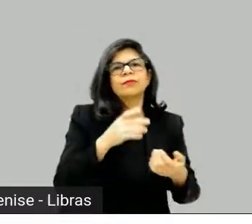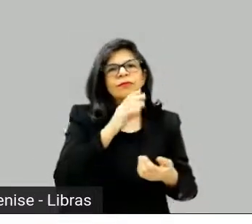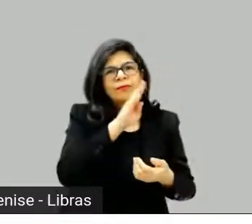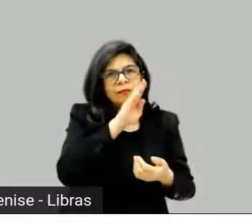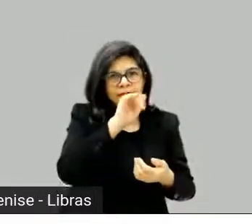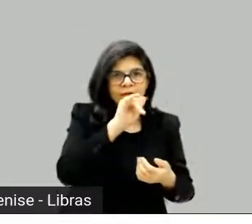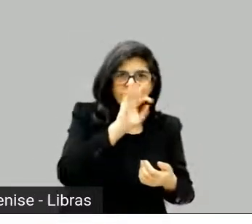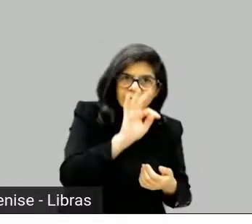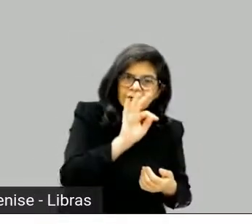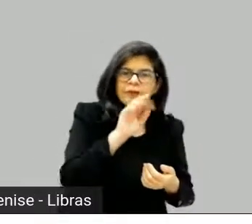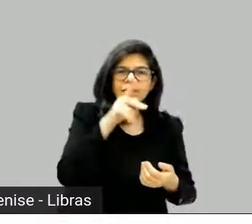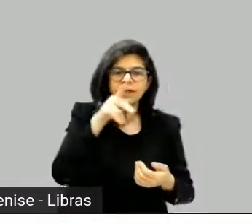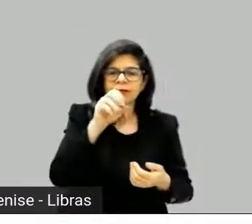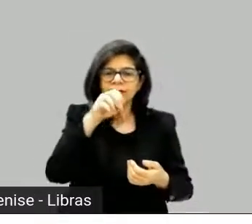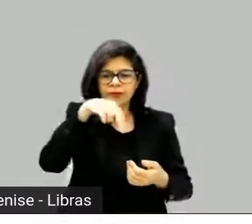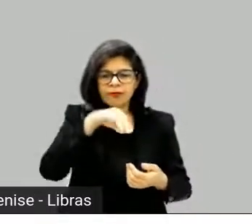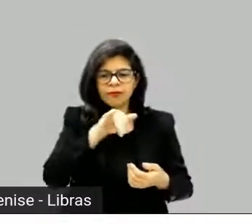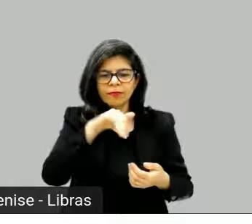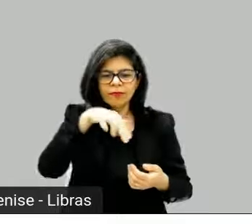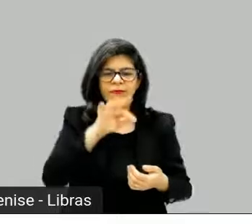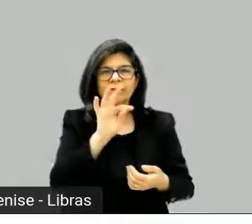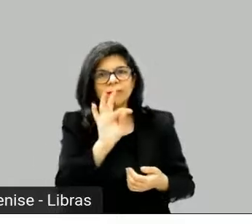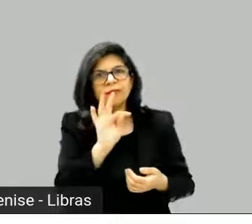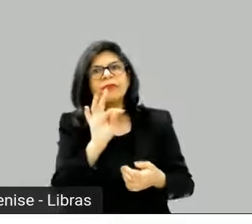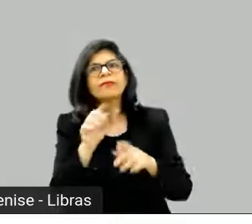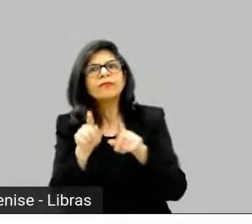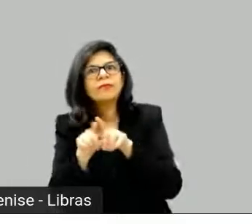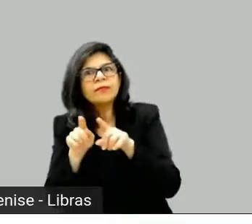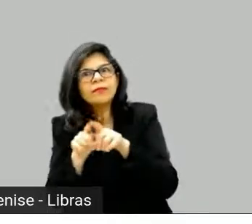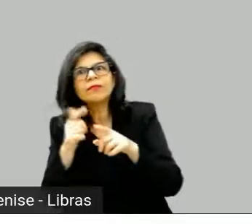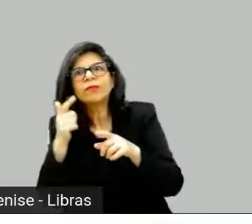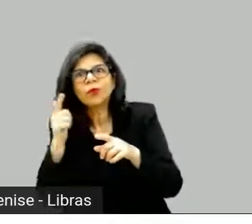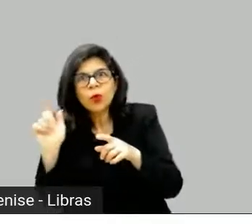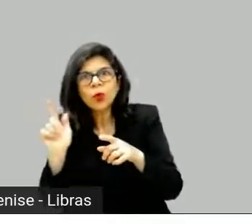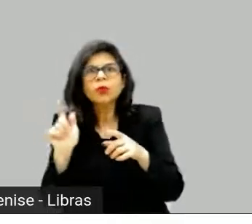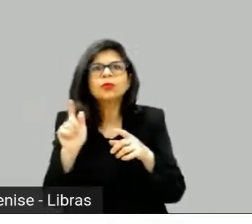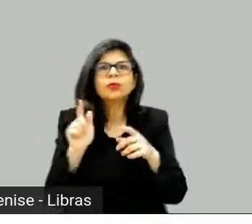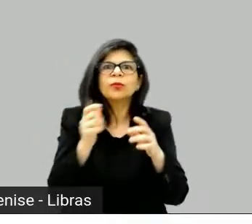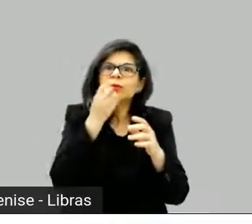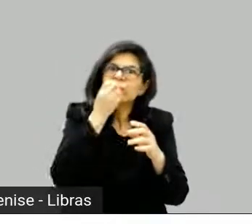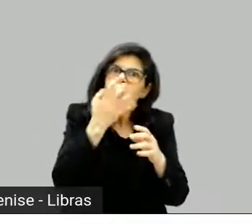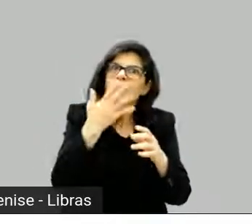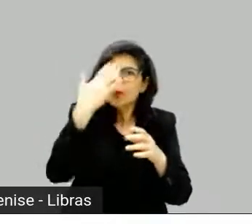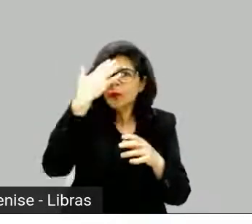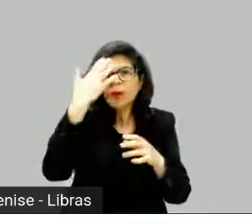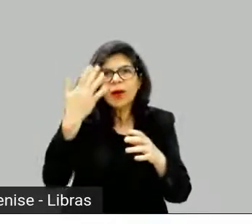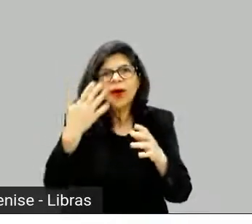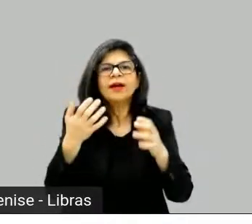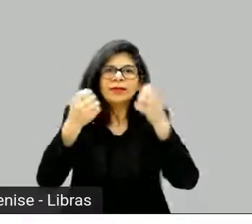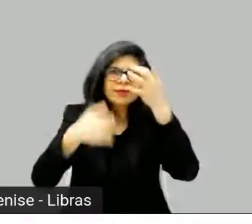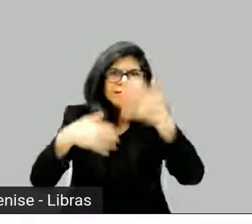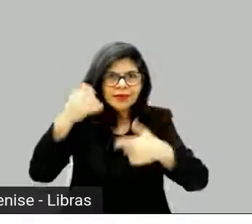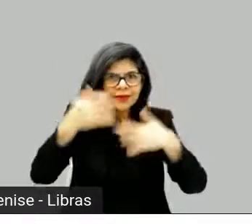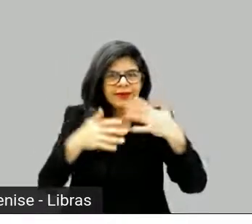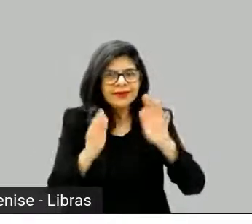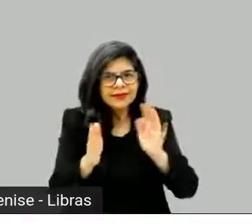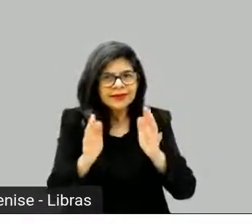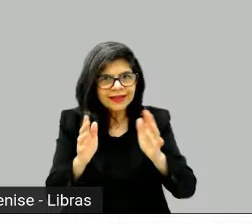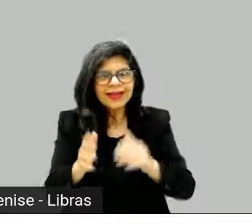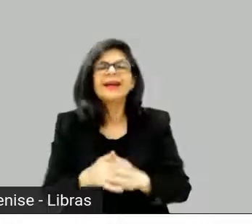é engraçado, porque eu sempre penso nessa questão do arco também.